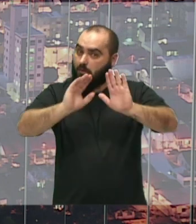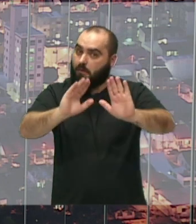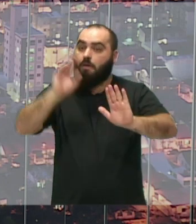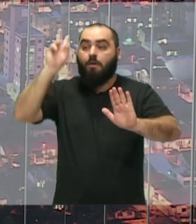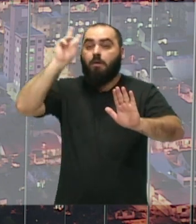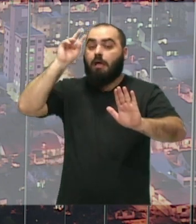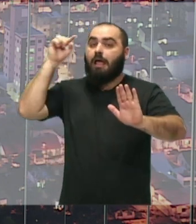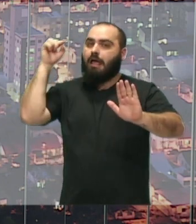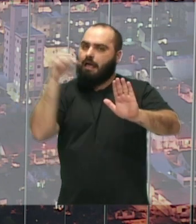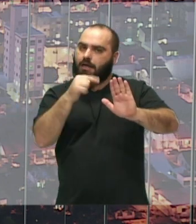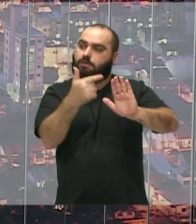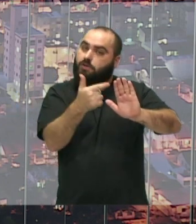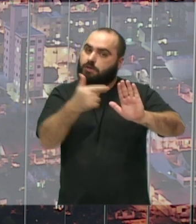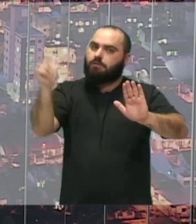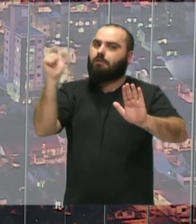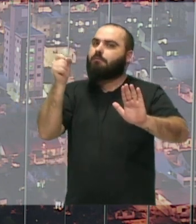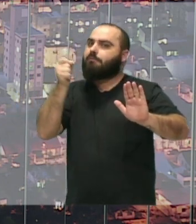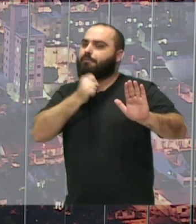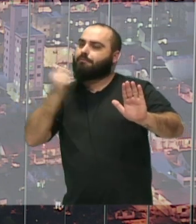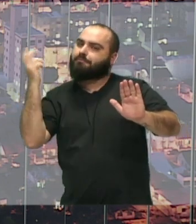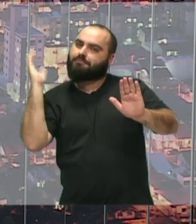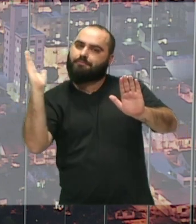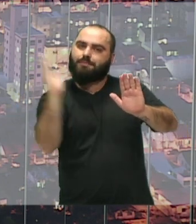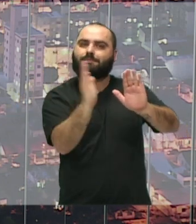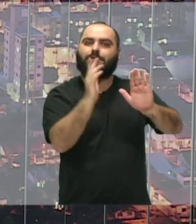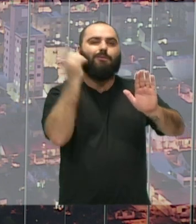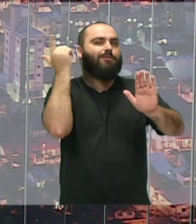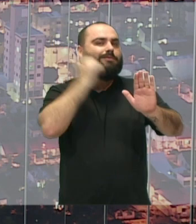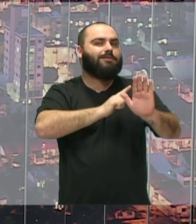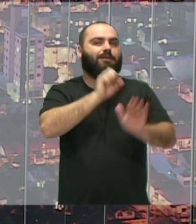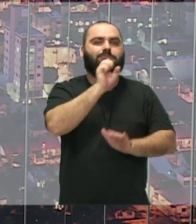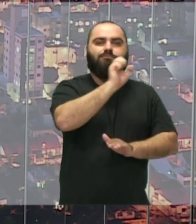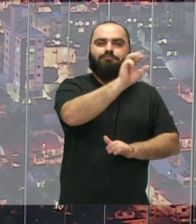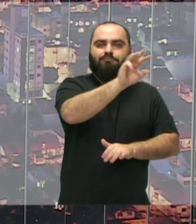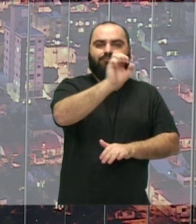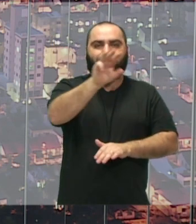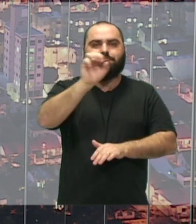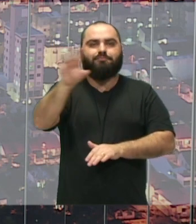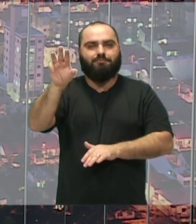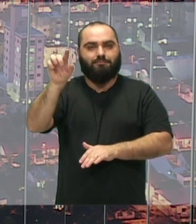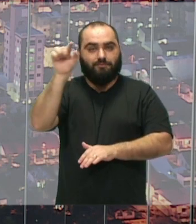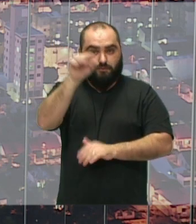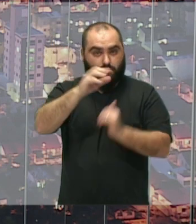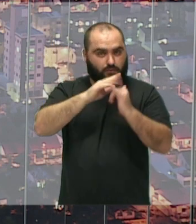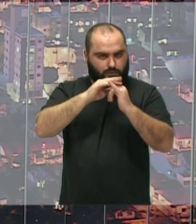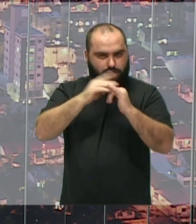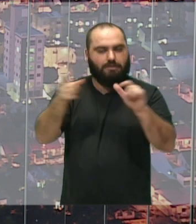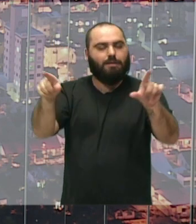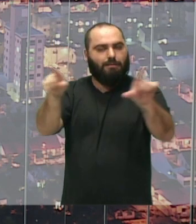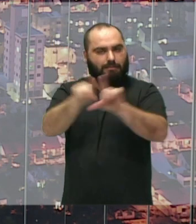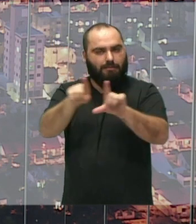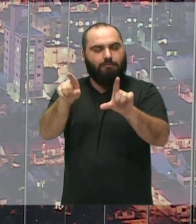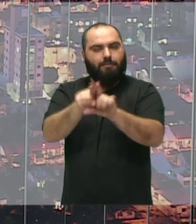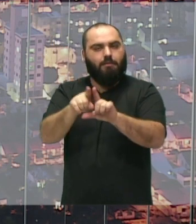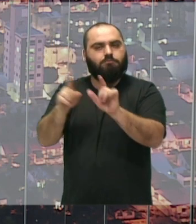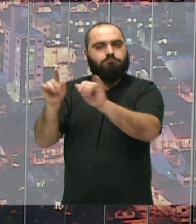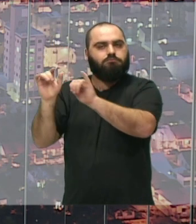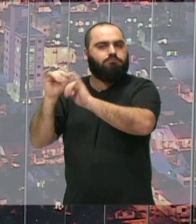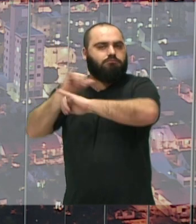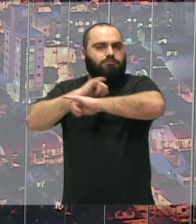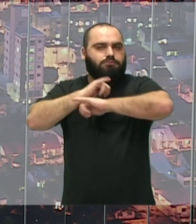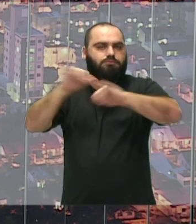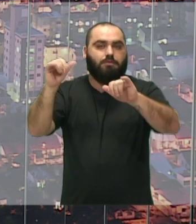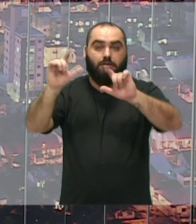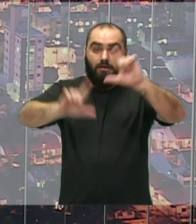esta e outras entrevistas estão disponíveis no canal da Câmara de Vereadores de Itajaí no YouTube e são transmitidas